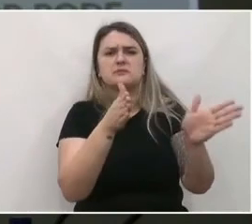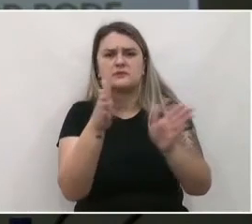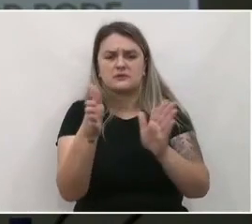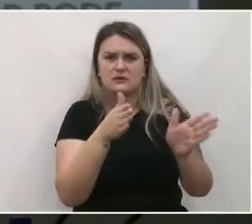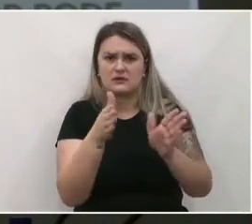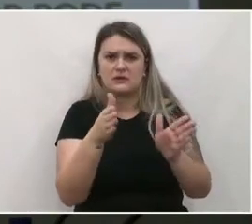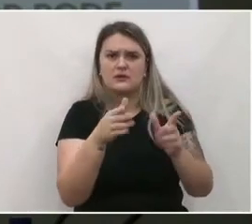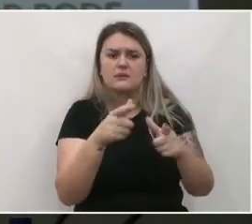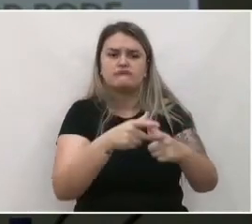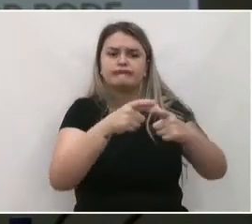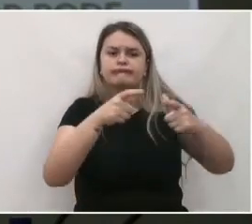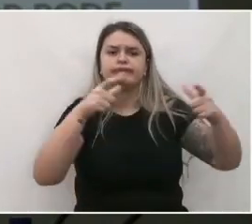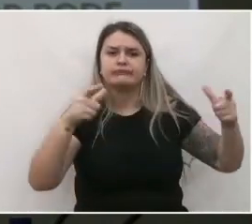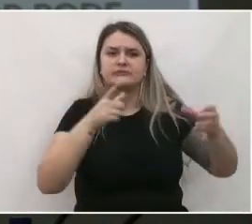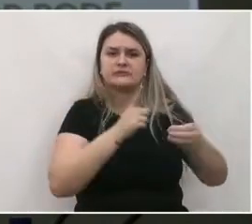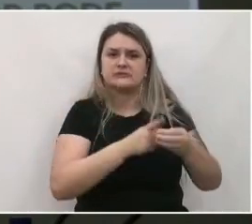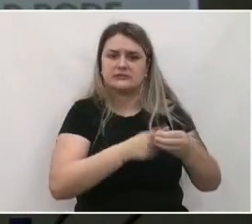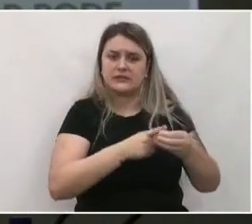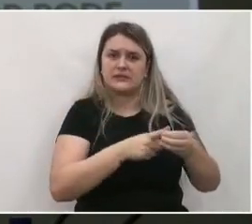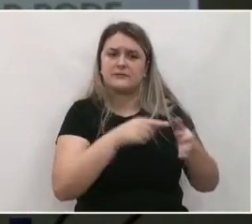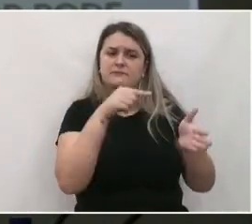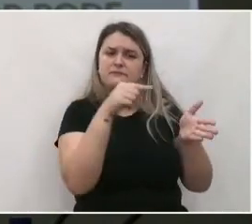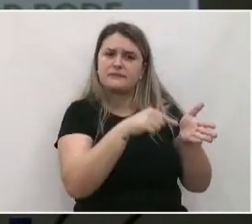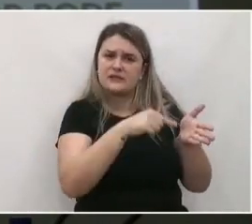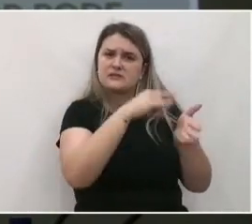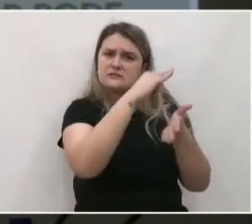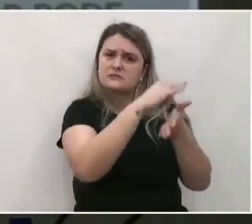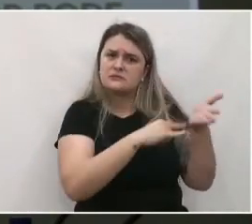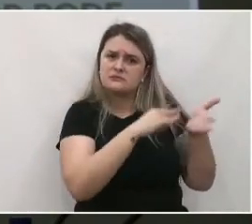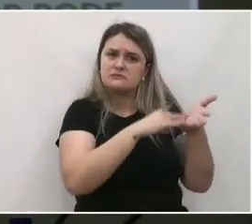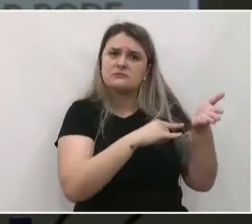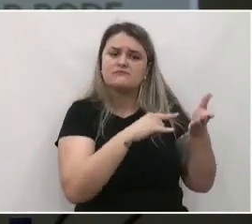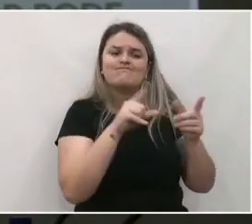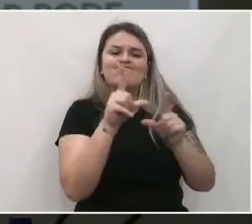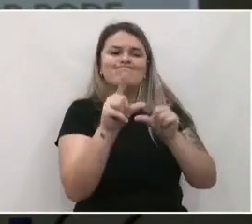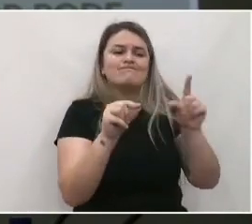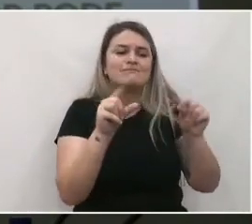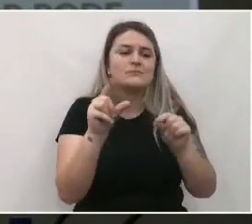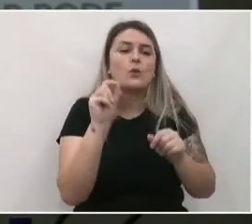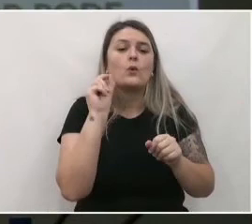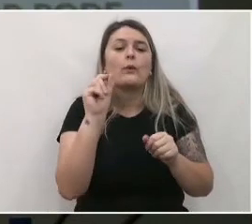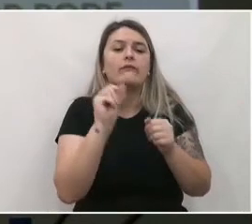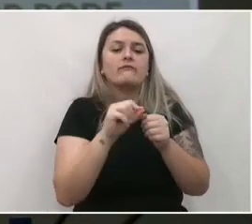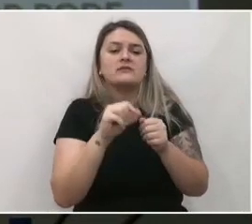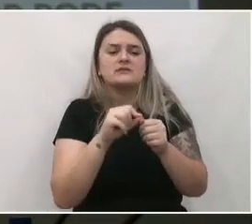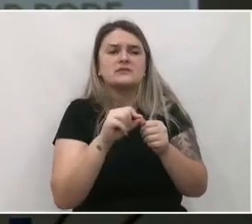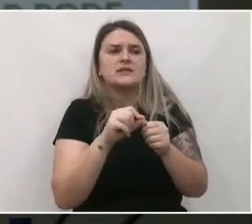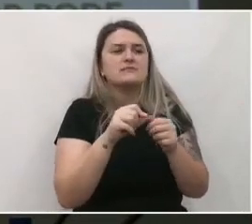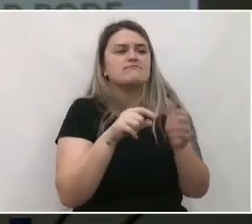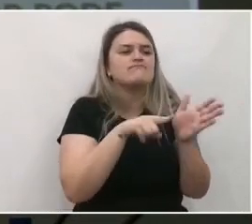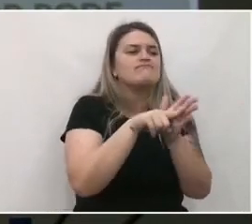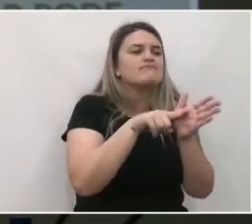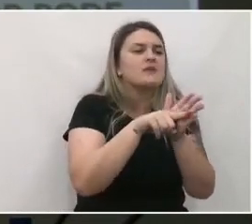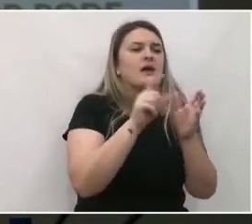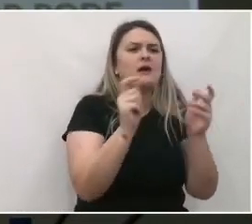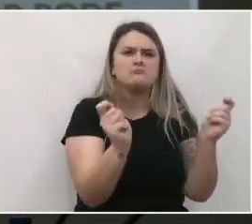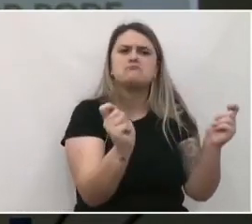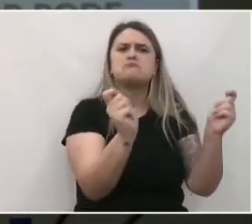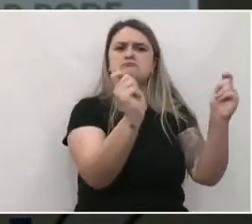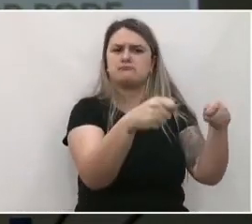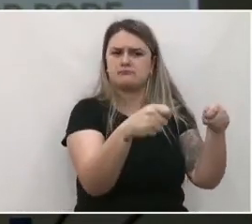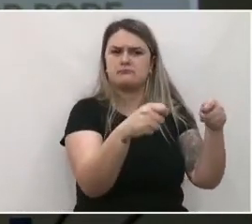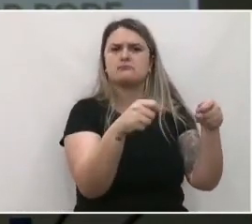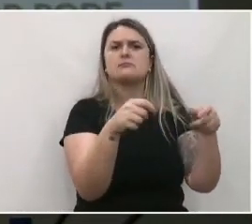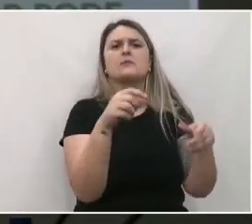Plano Diretor chega ao nível de definir ações de acordo com as potencialidades que o município possui